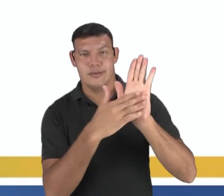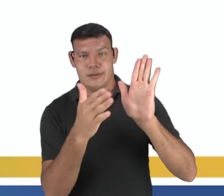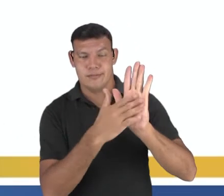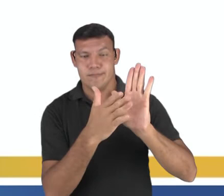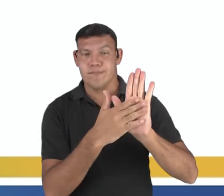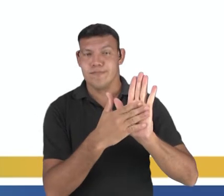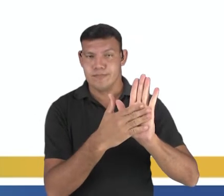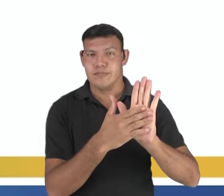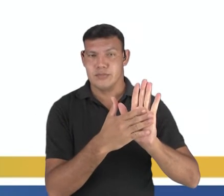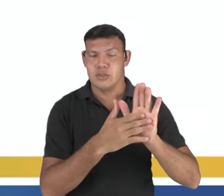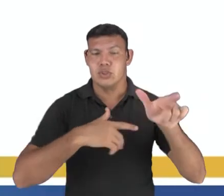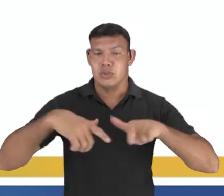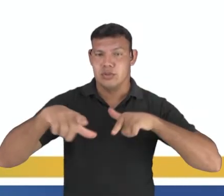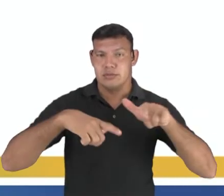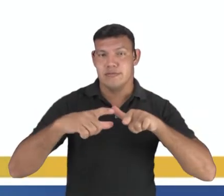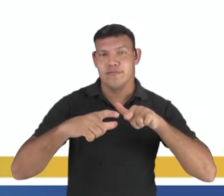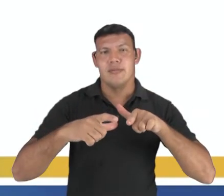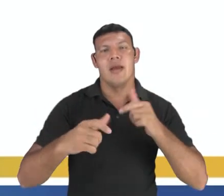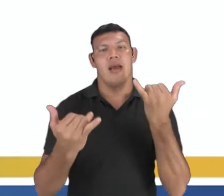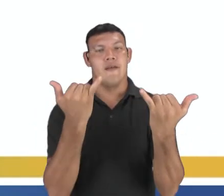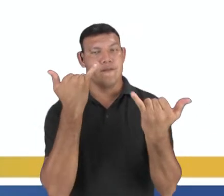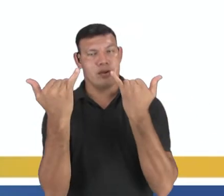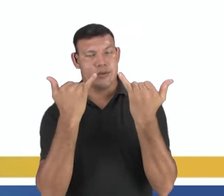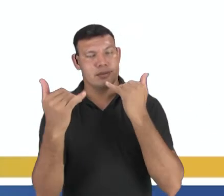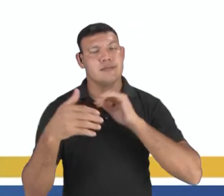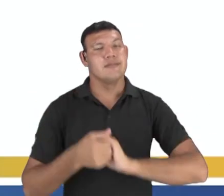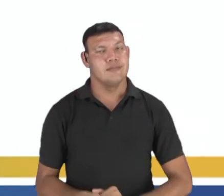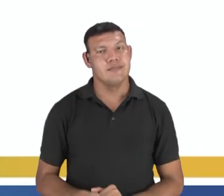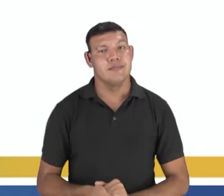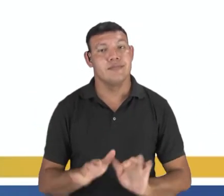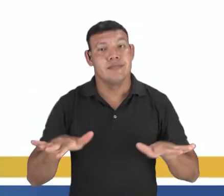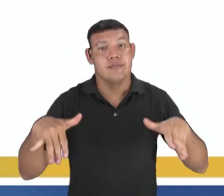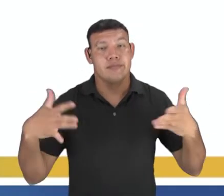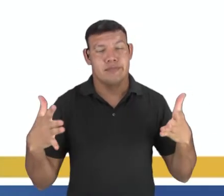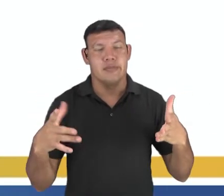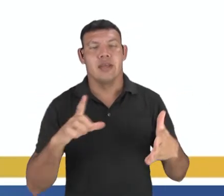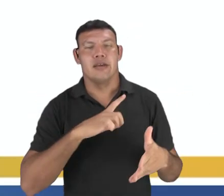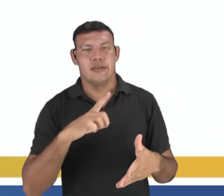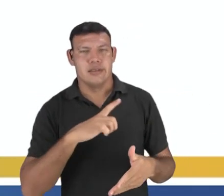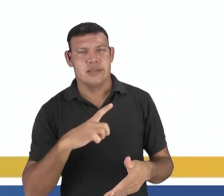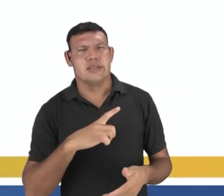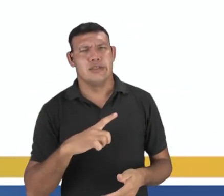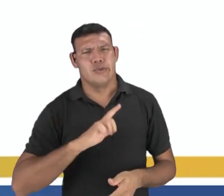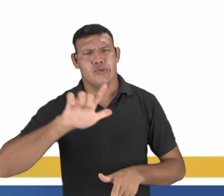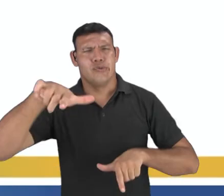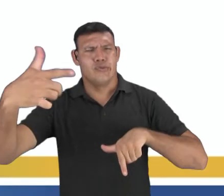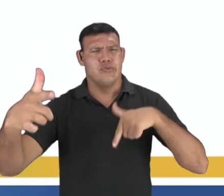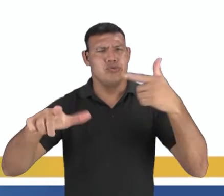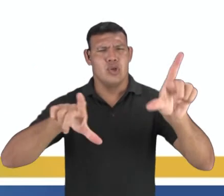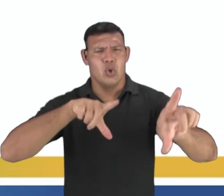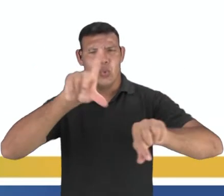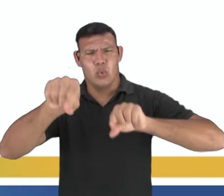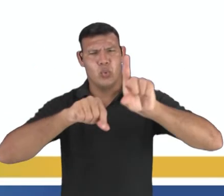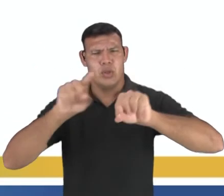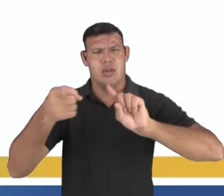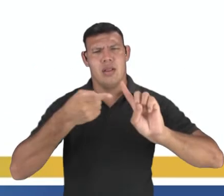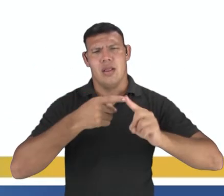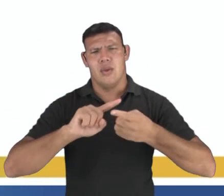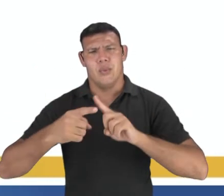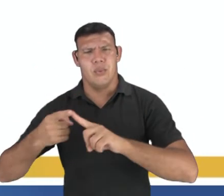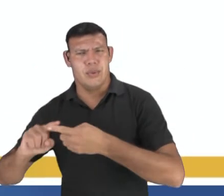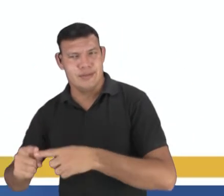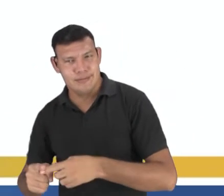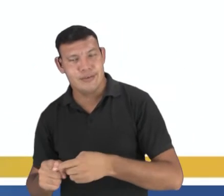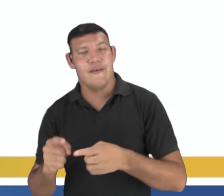fervilhar de novas propostas produtivas a mensagem ainda que surjam muito